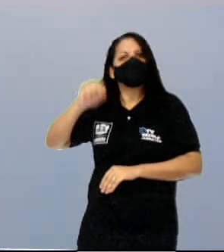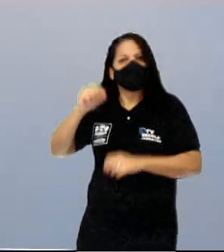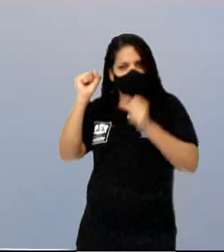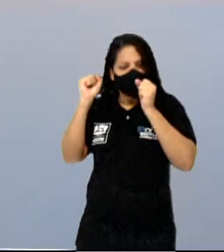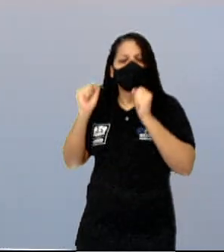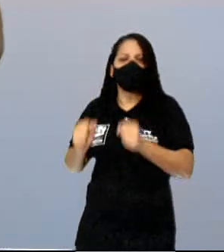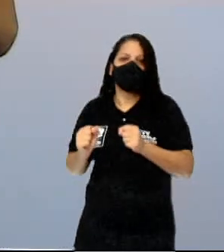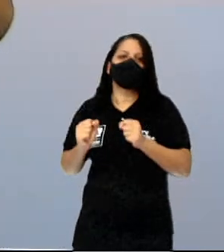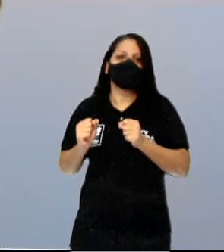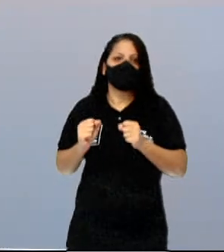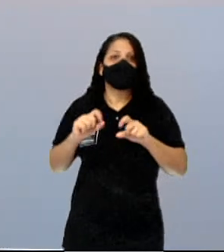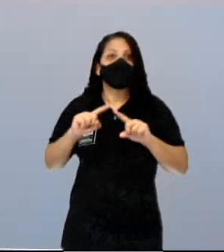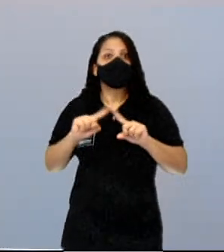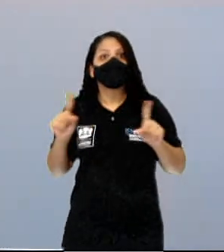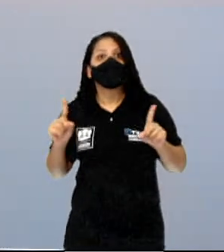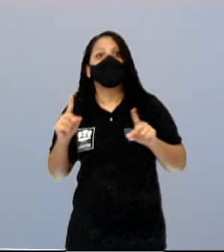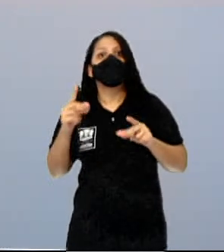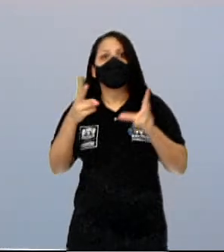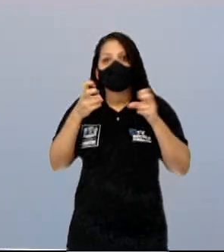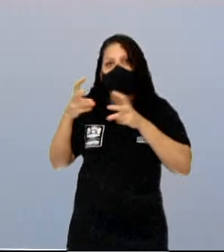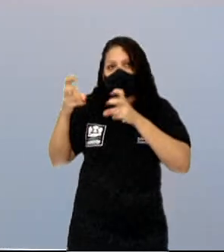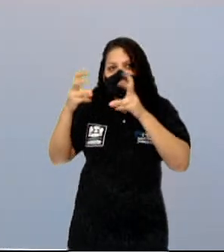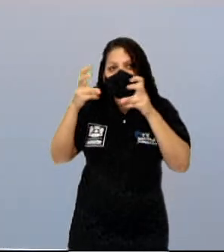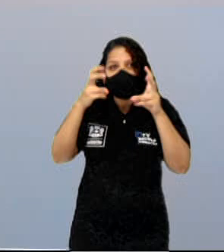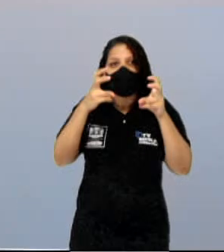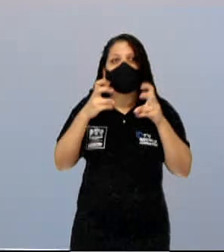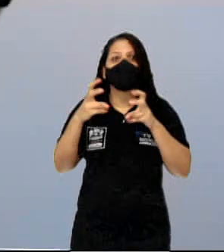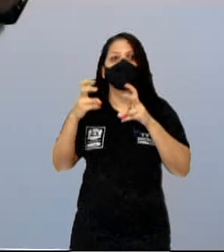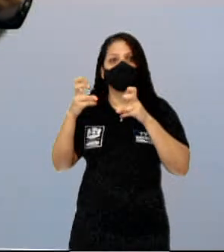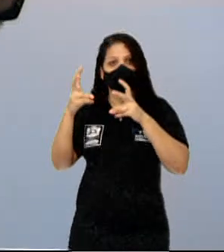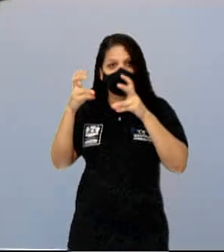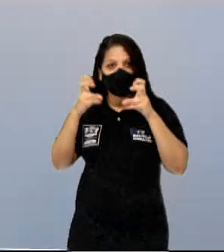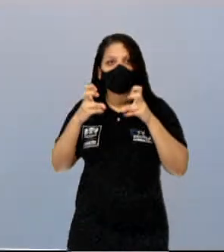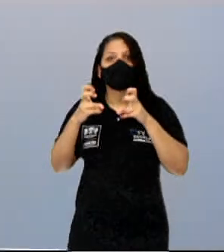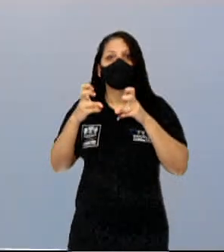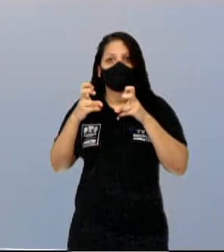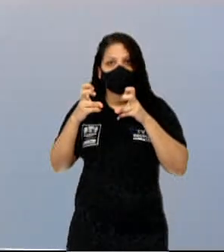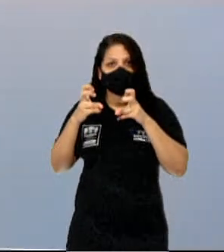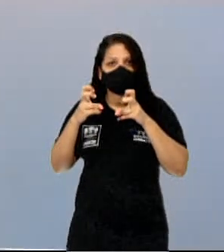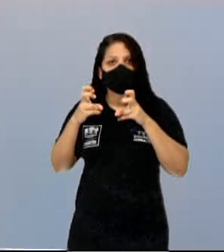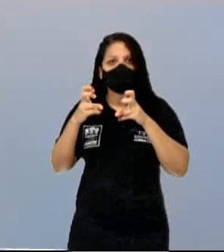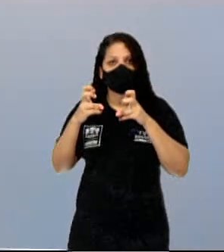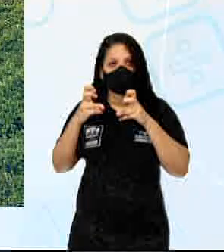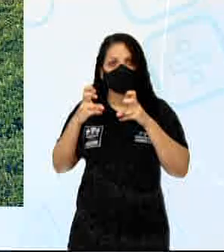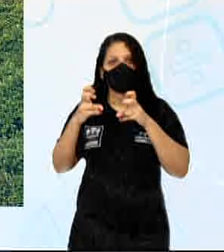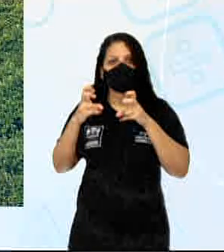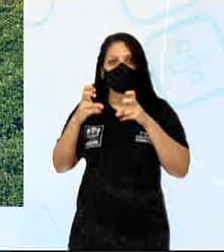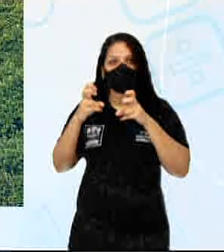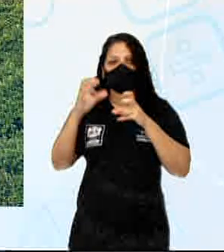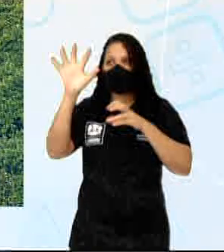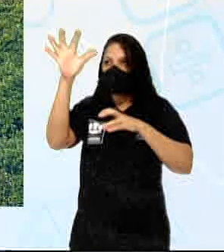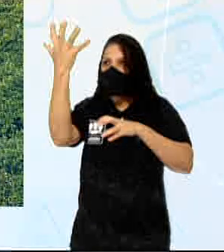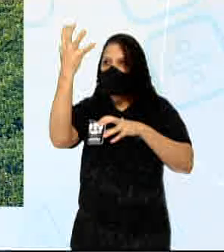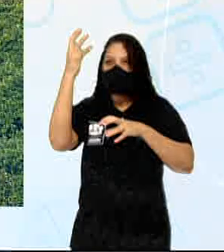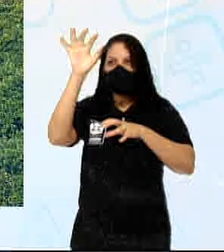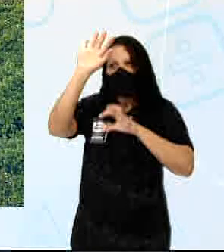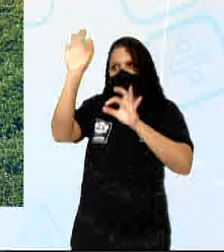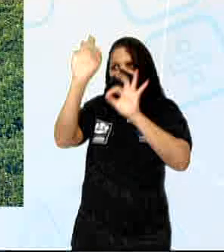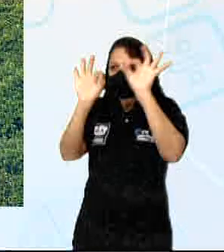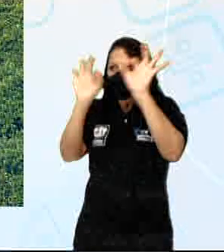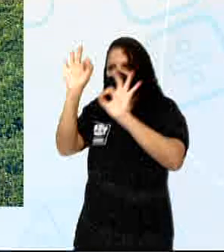subtropical, com estações bem definidas, aparece a linda floresta das Araucárias.